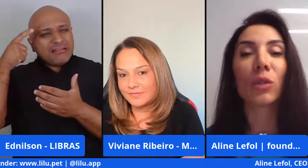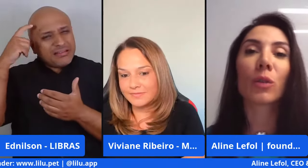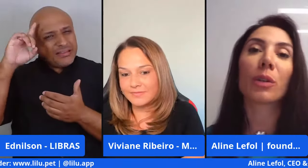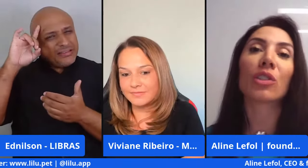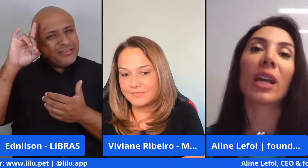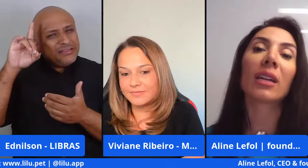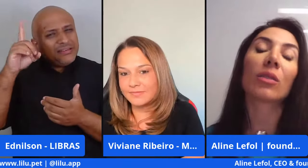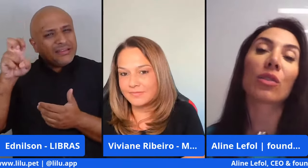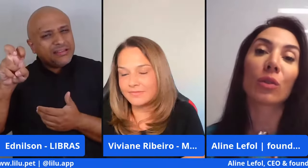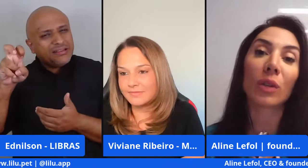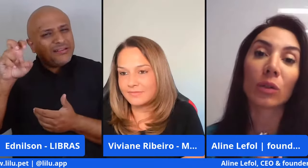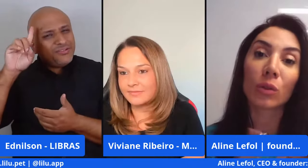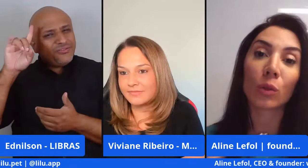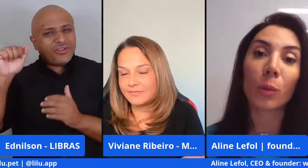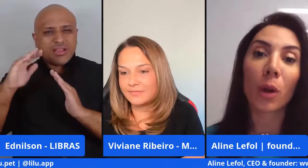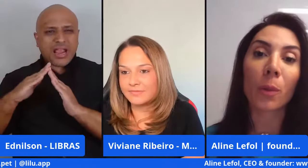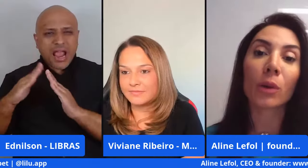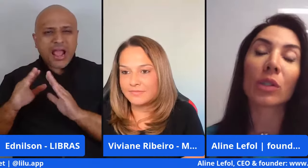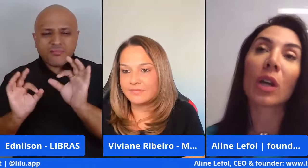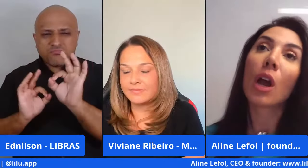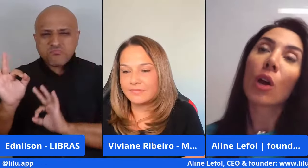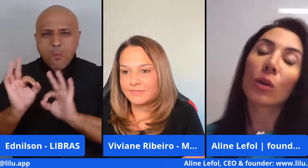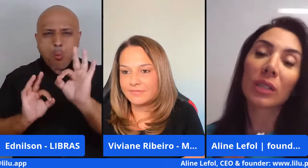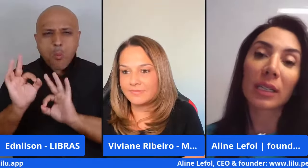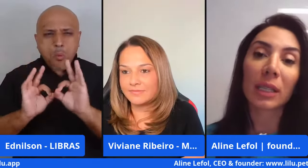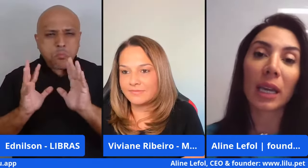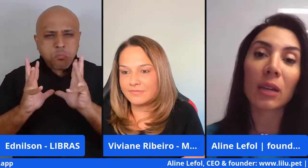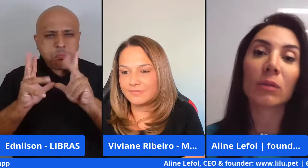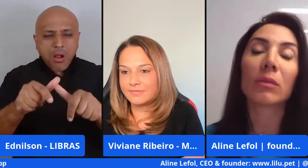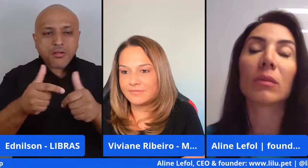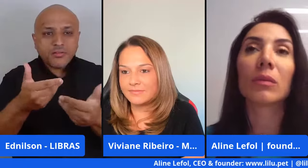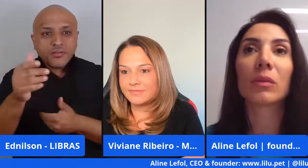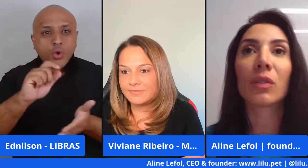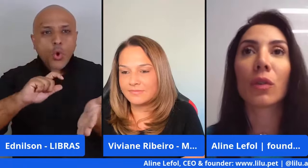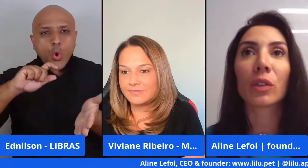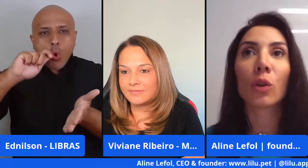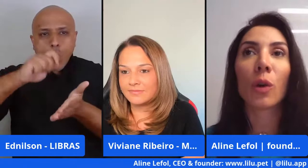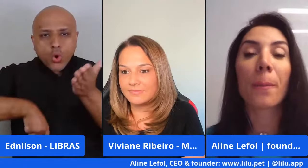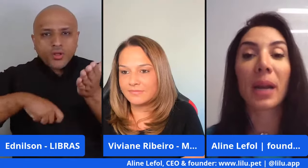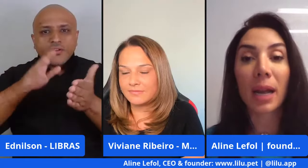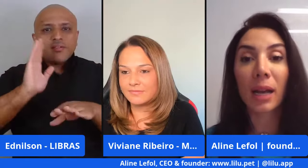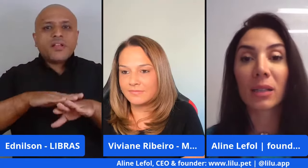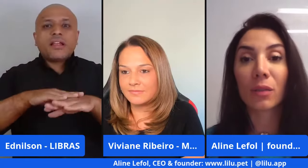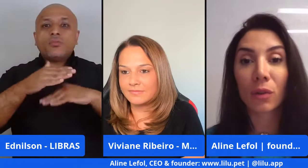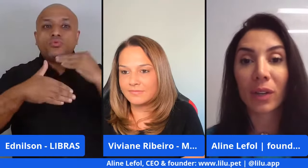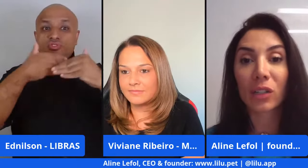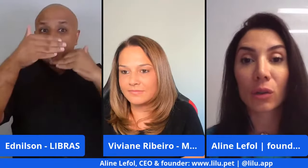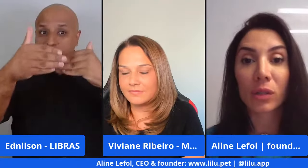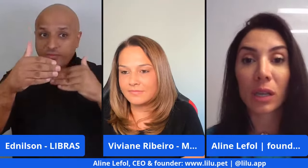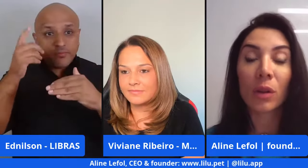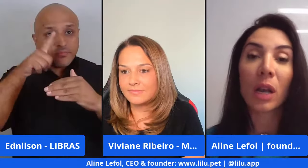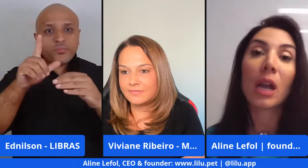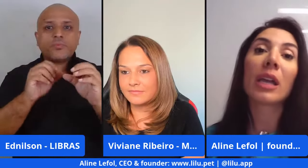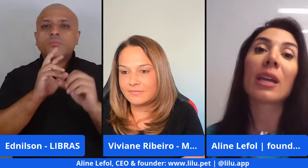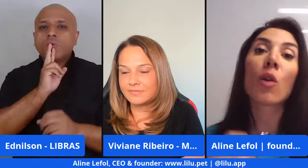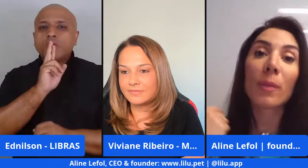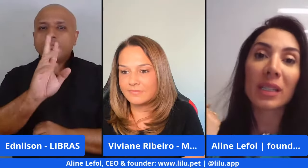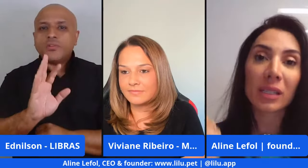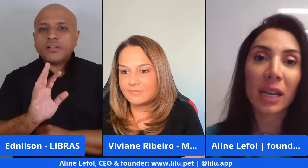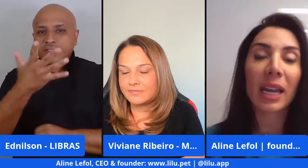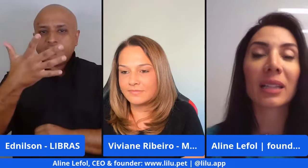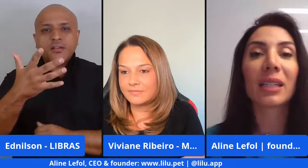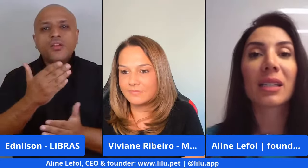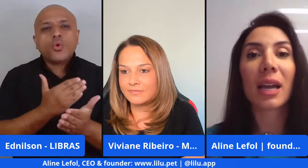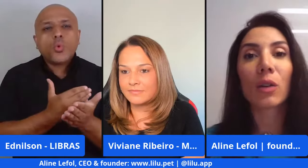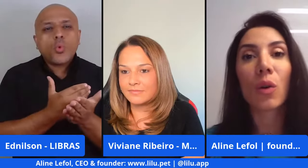dias eu montei todo o projeto, estruturei tudo num PowerPoint, contratei um desenvolvedor para desenvolver a solução e